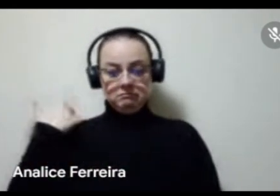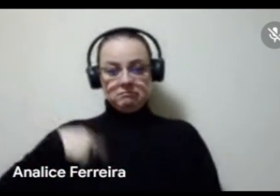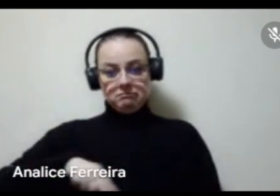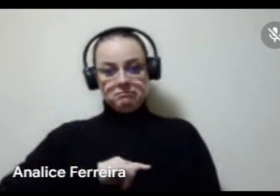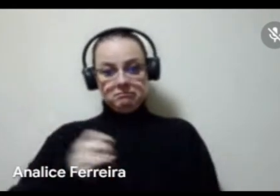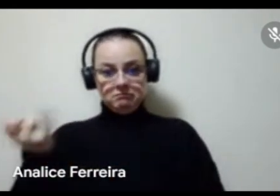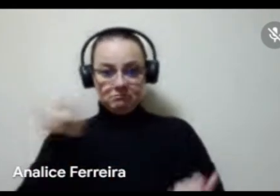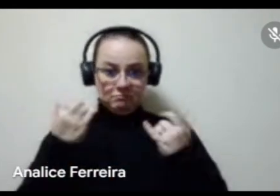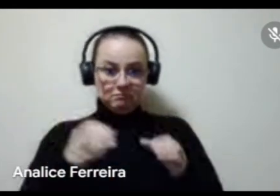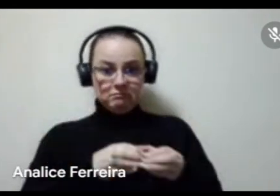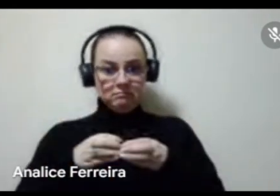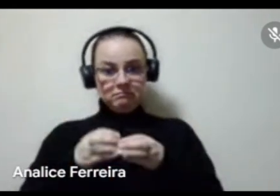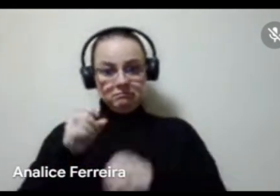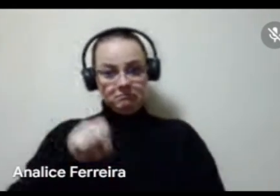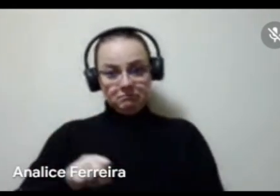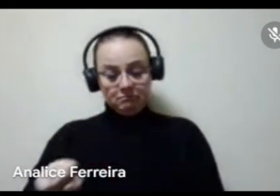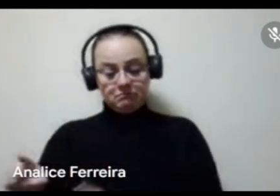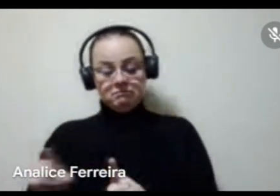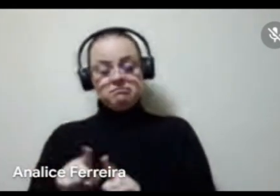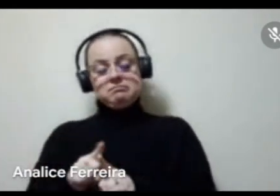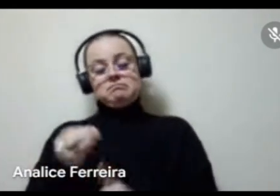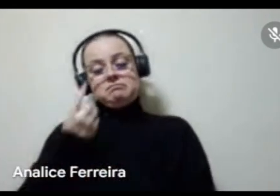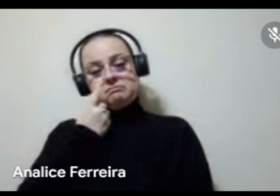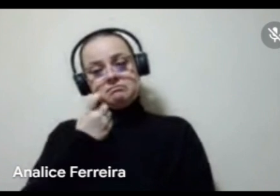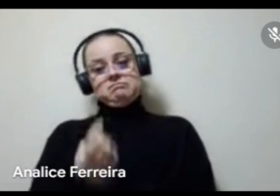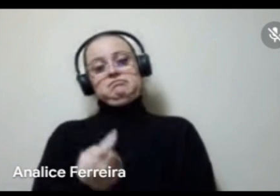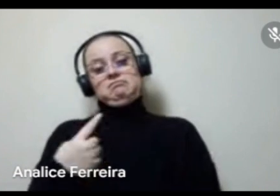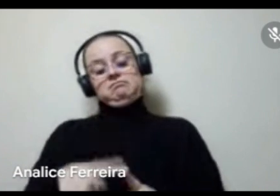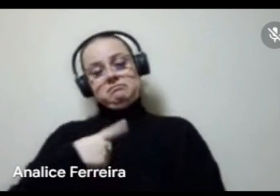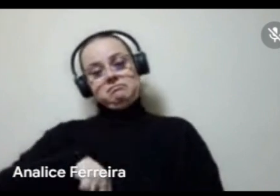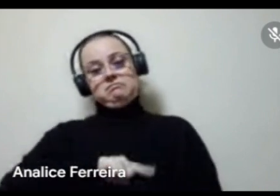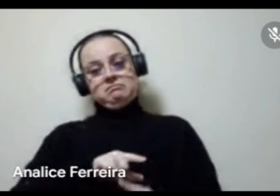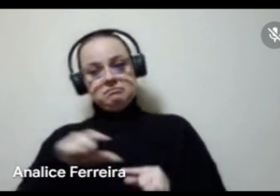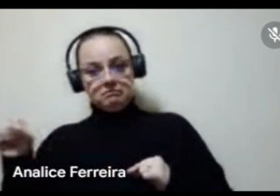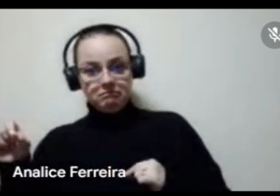grupos afirmativos e foi super interessante porque a gente saiu de lá com vários,